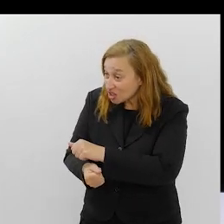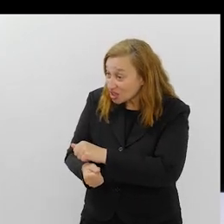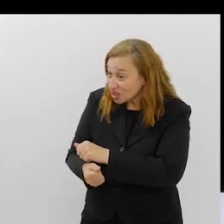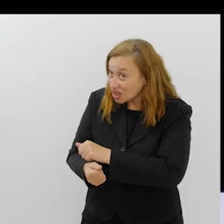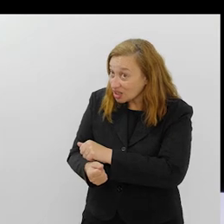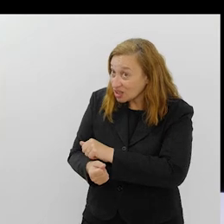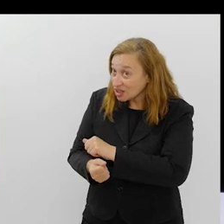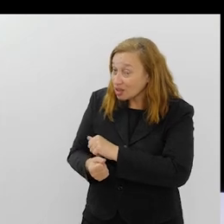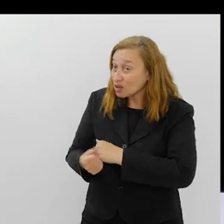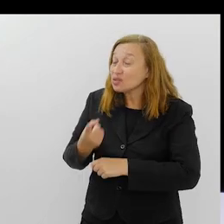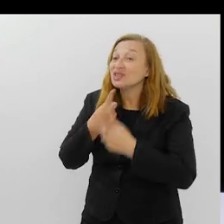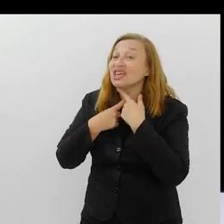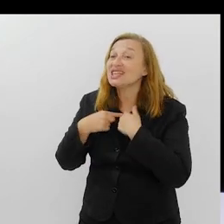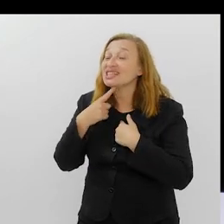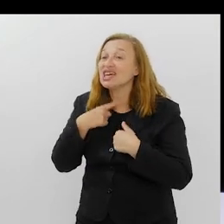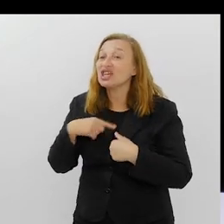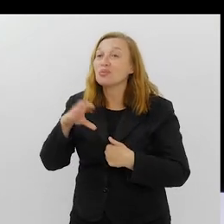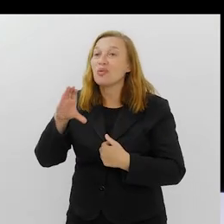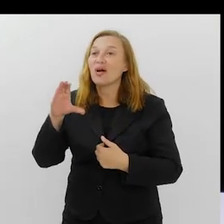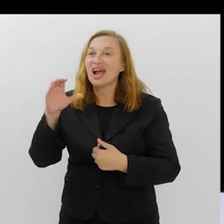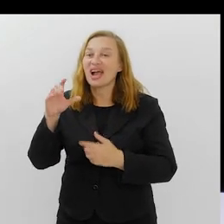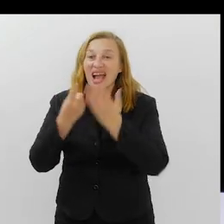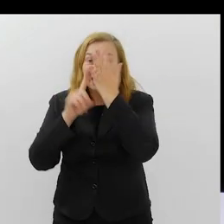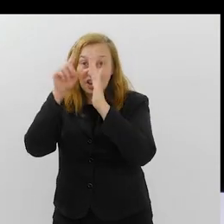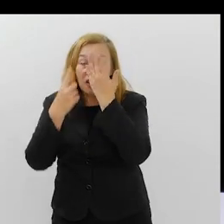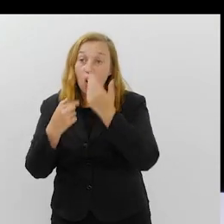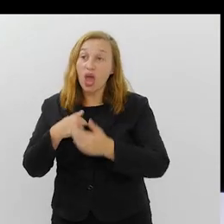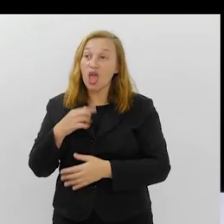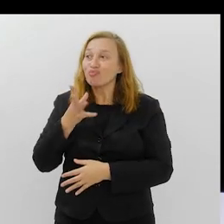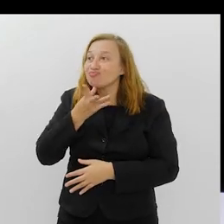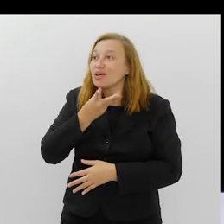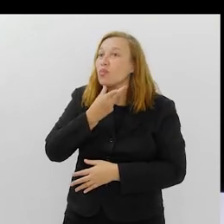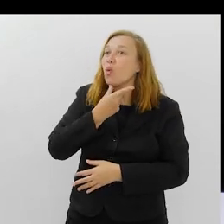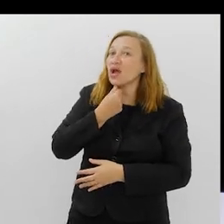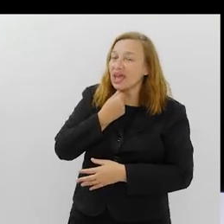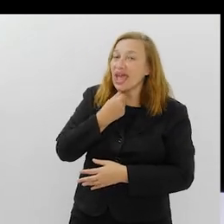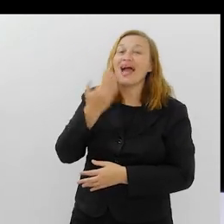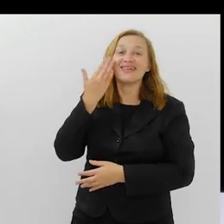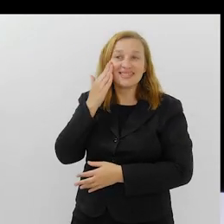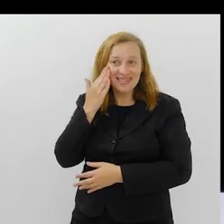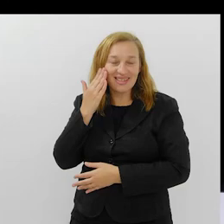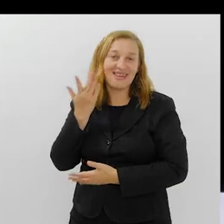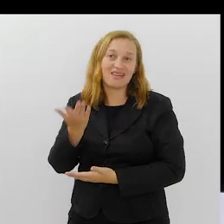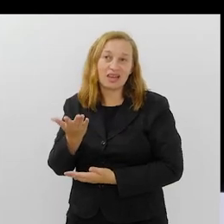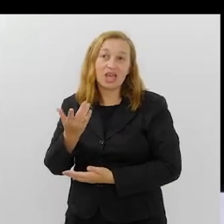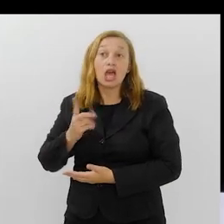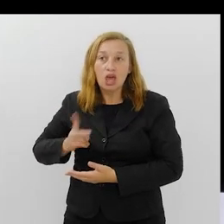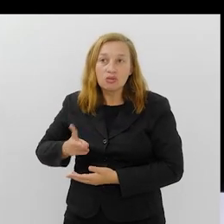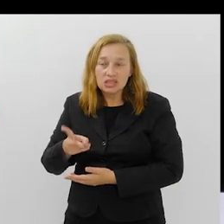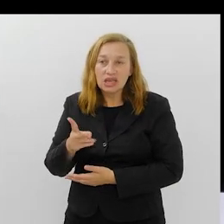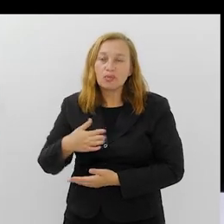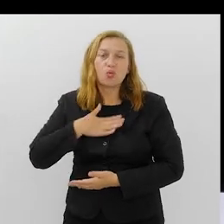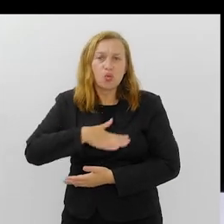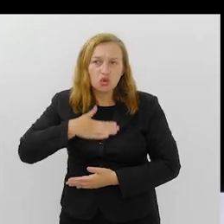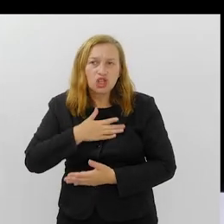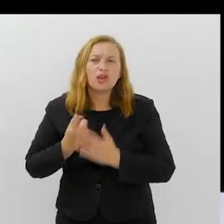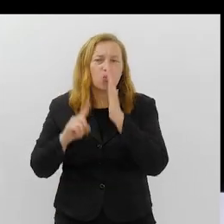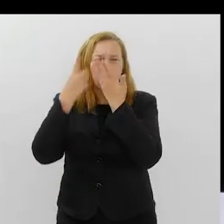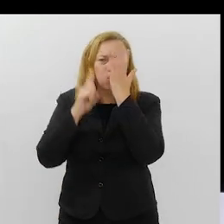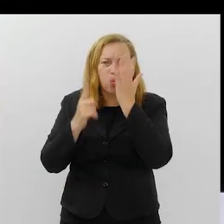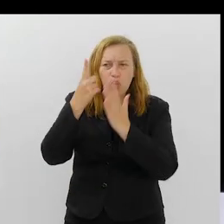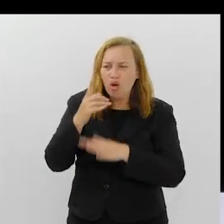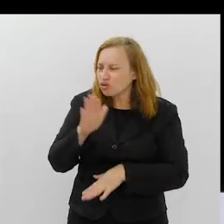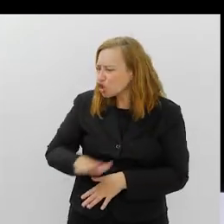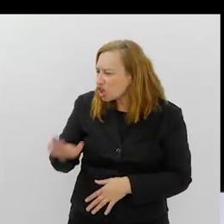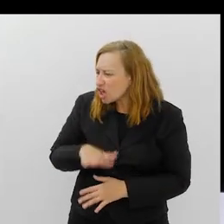seu gosto pelo Carnaval porque eu demorei muito a reconhecer eu sempre fui carnavalesco sempre brinquei